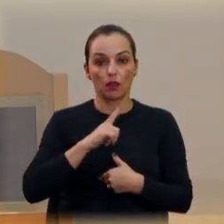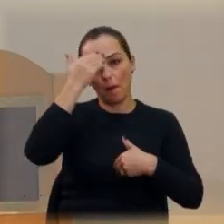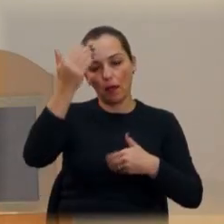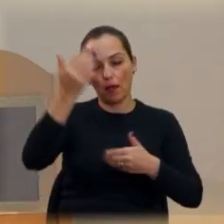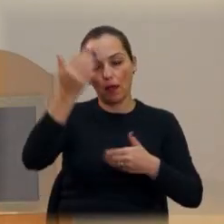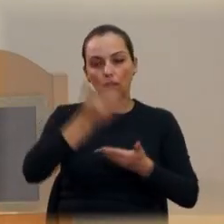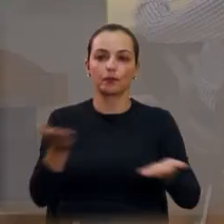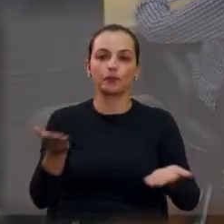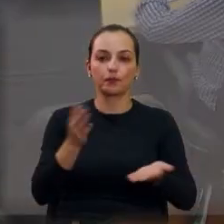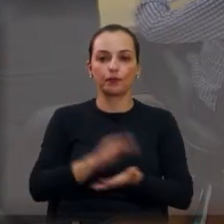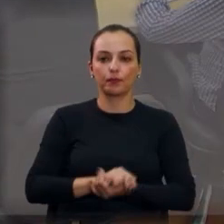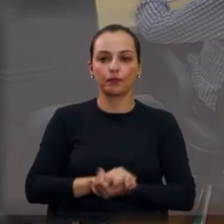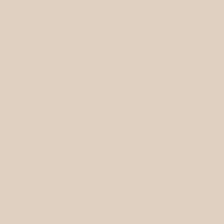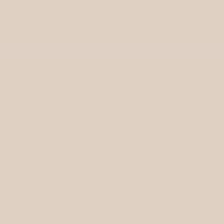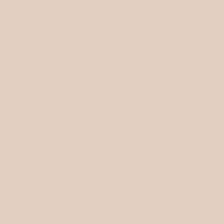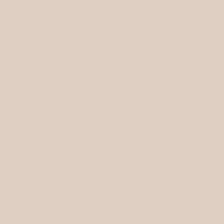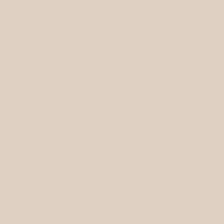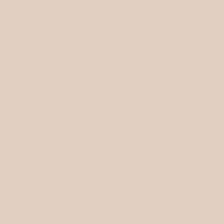obrigado a todos.